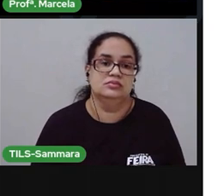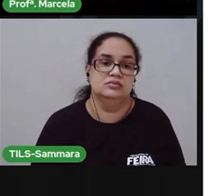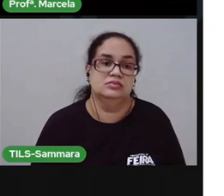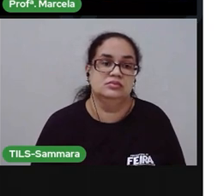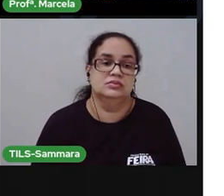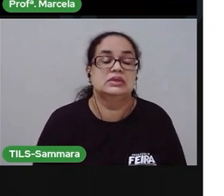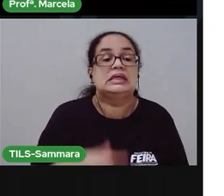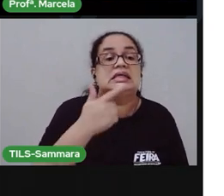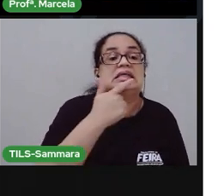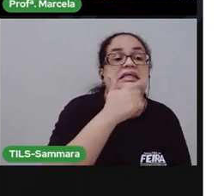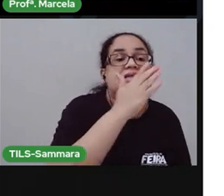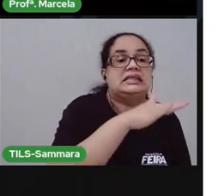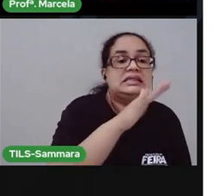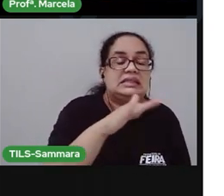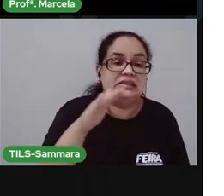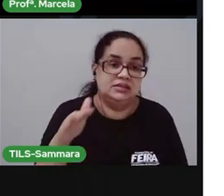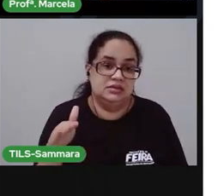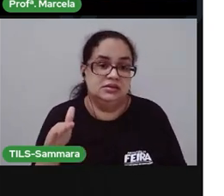Crianças,